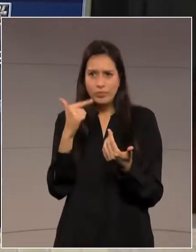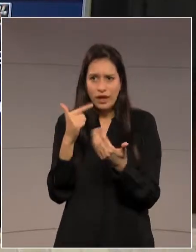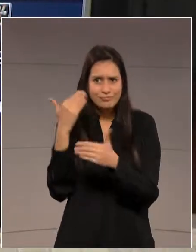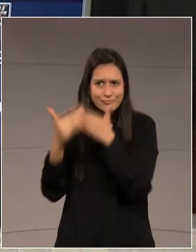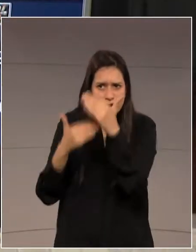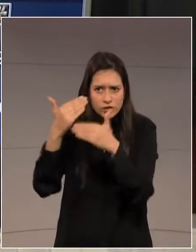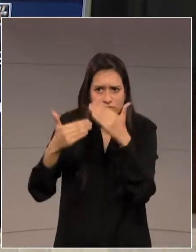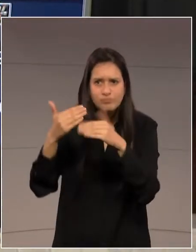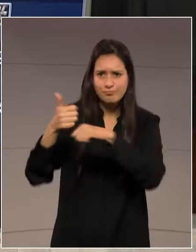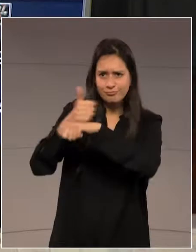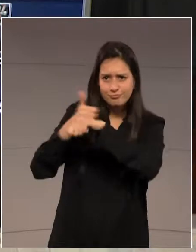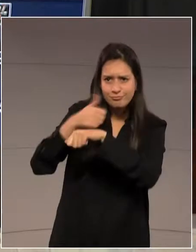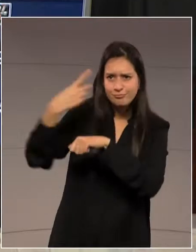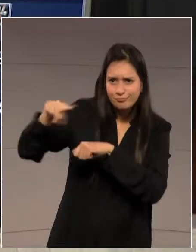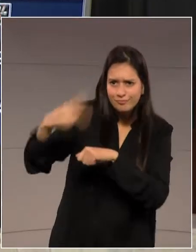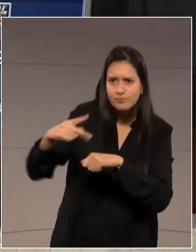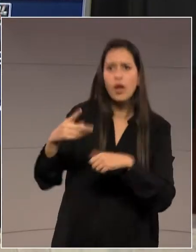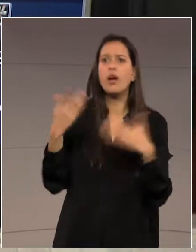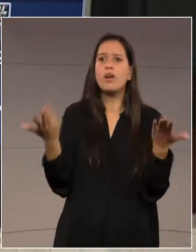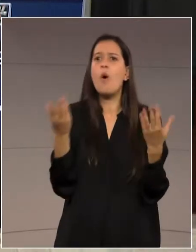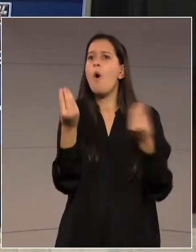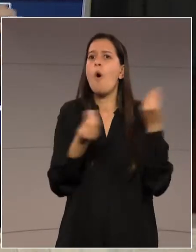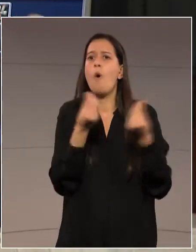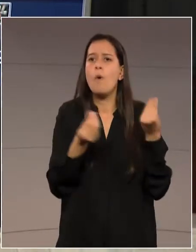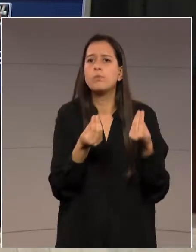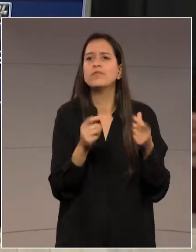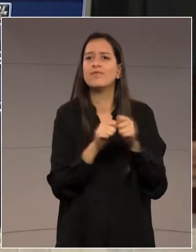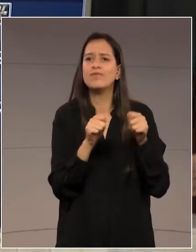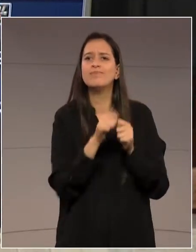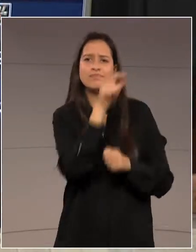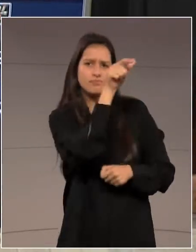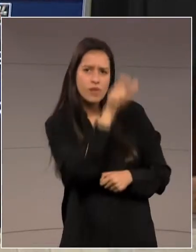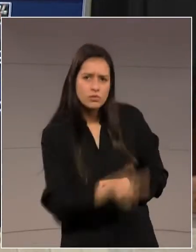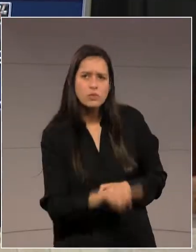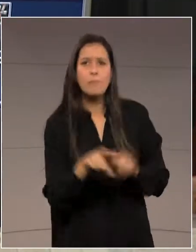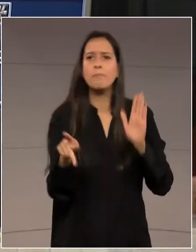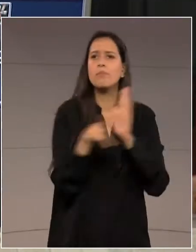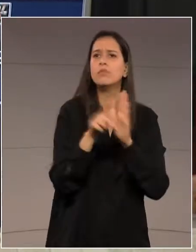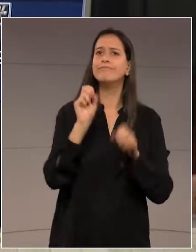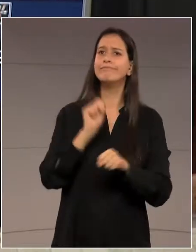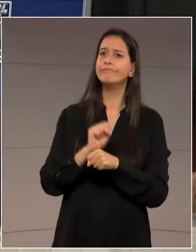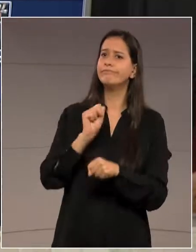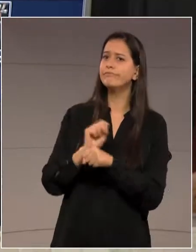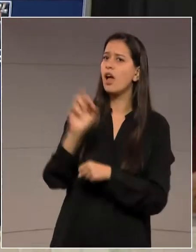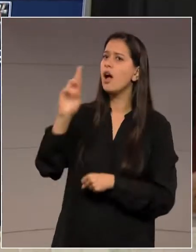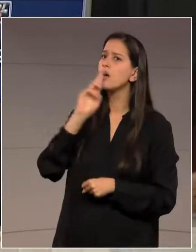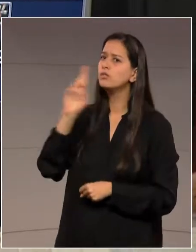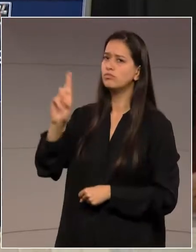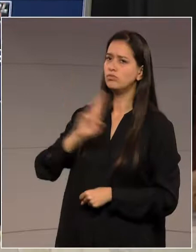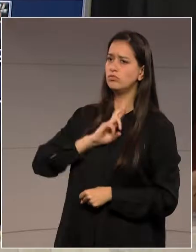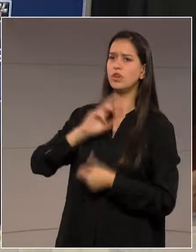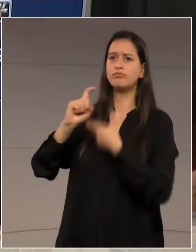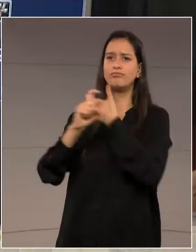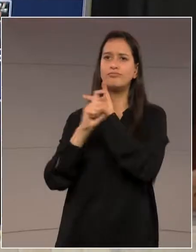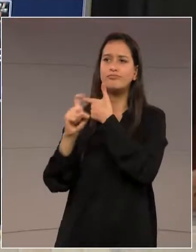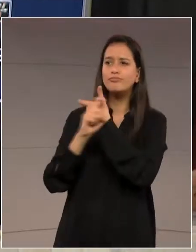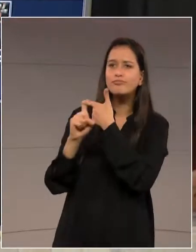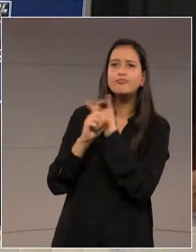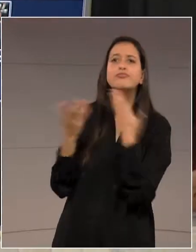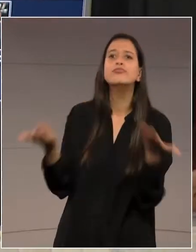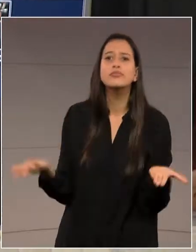ele está no quadro do Poder Executivo. Está no QPP,